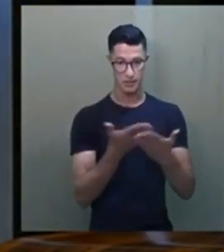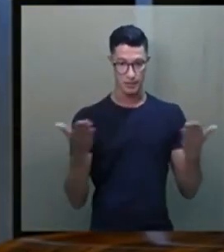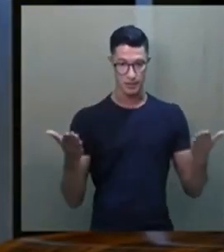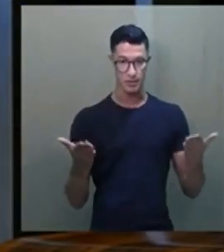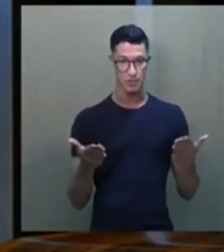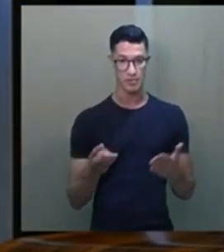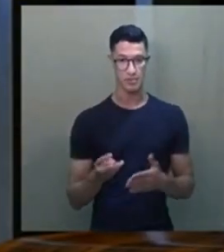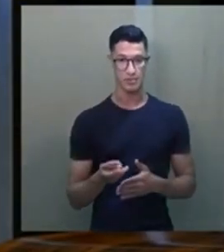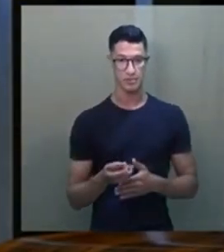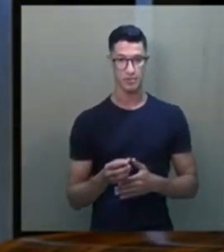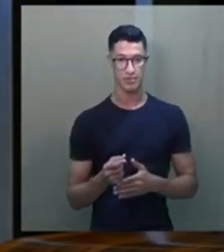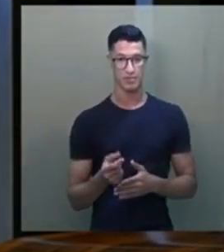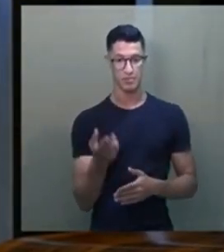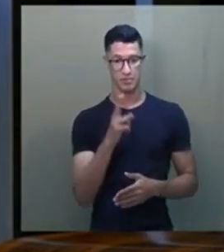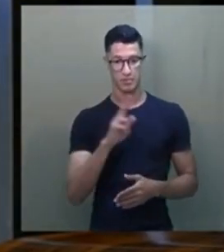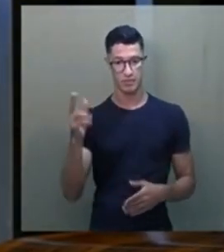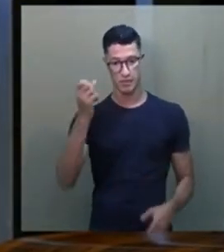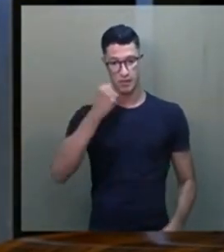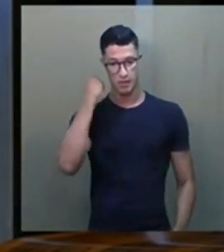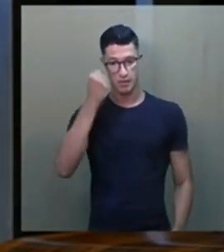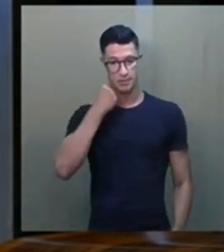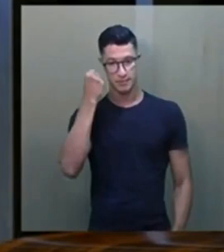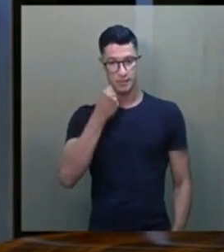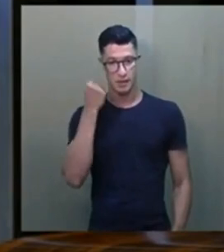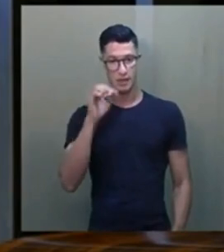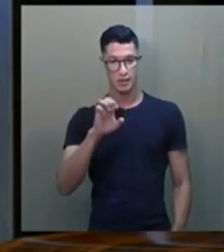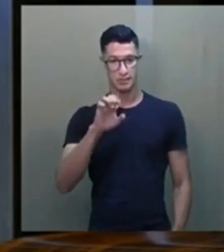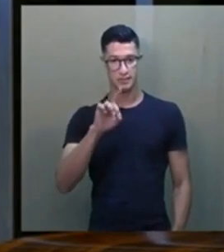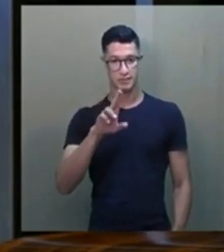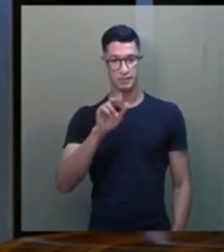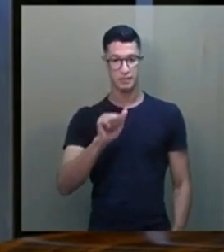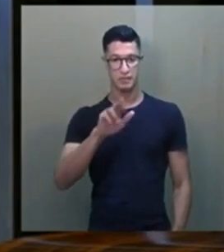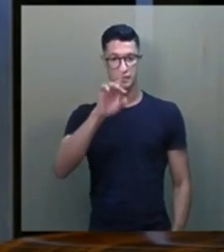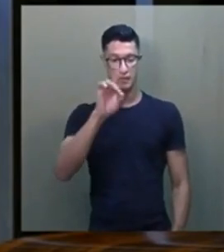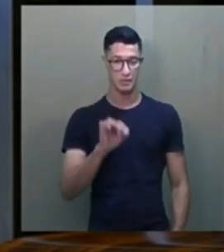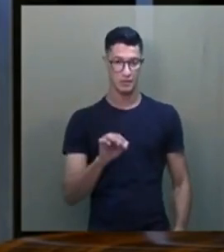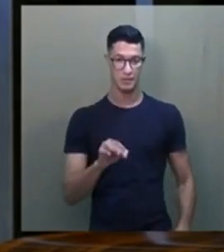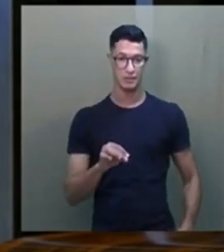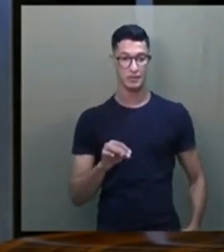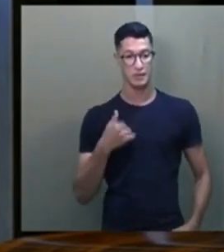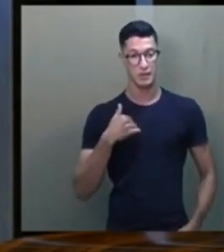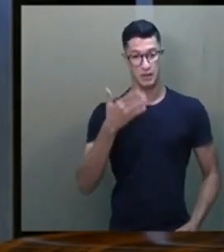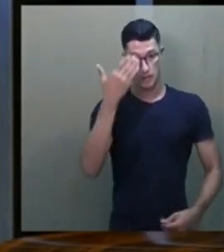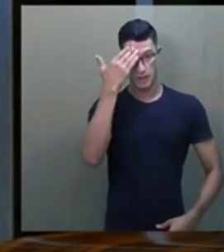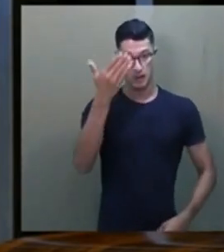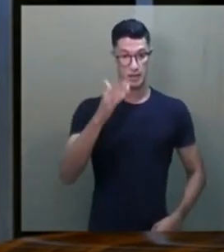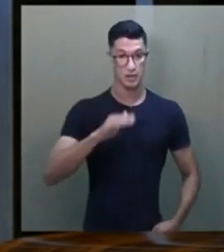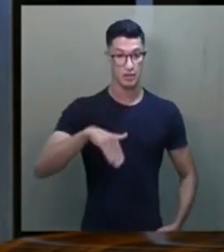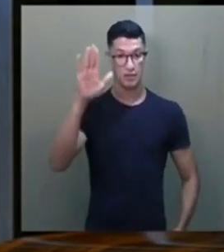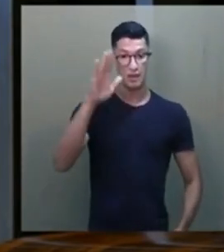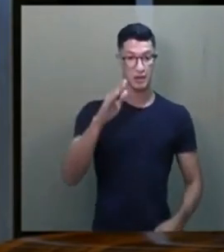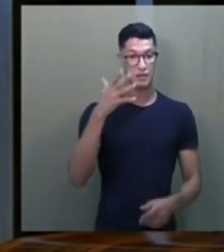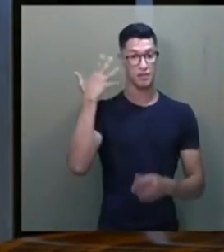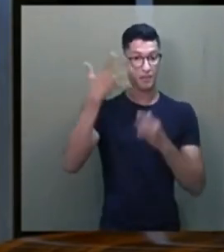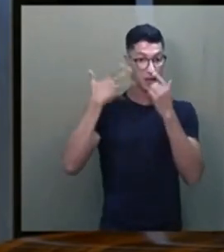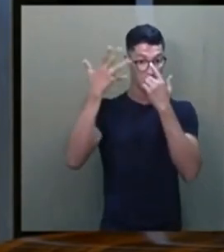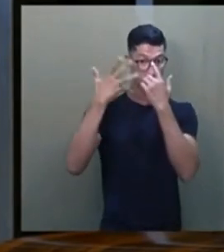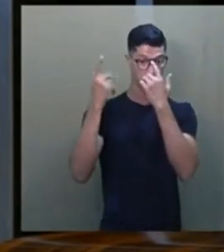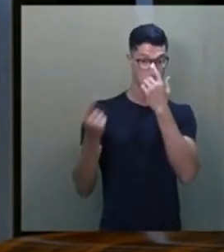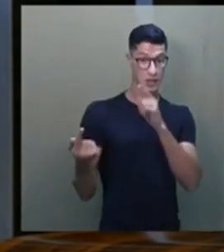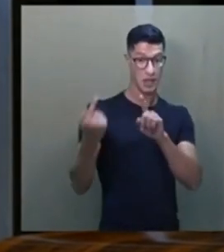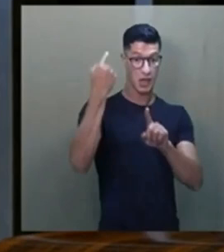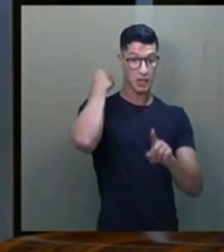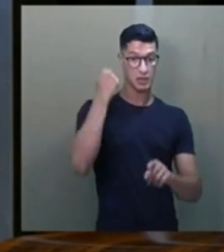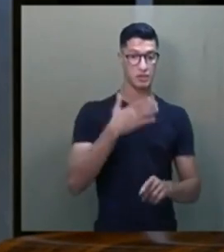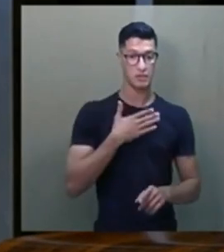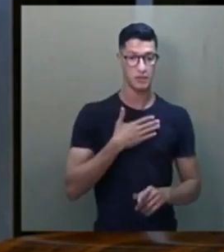em nome do senador Eduardo Girão, e eu agradeço mais ainda aos palestrantes que vieram antes de mim,